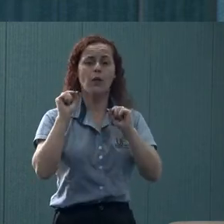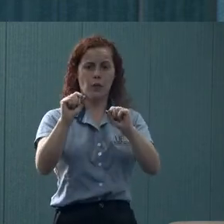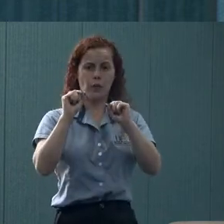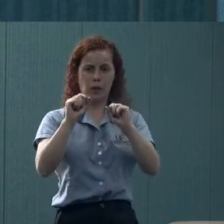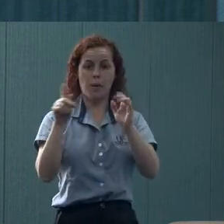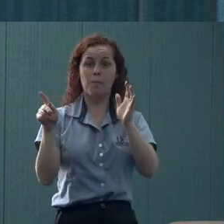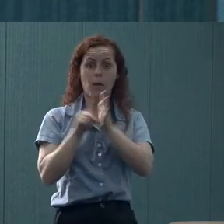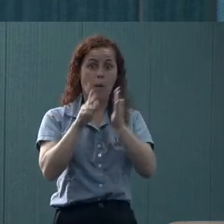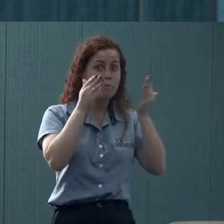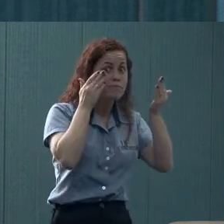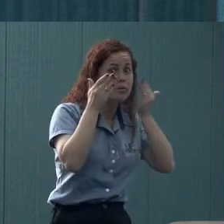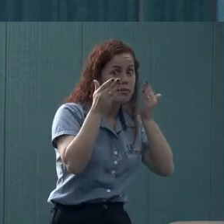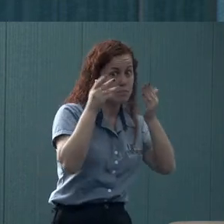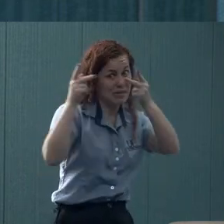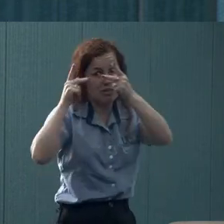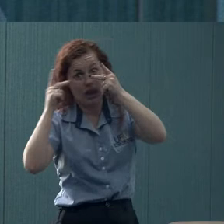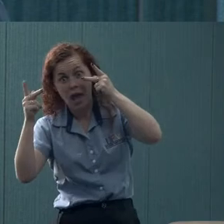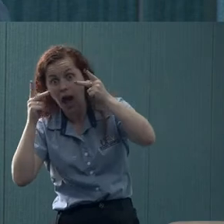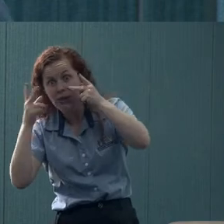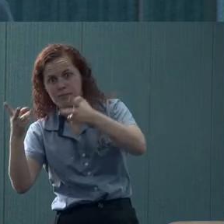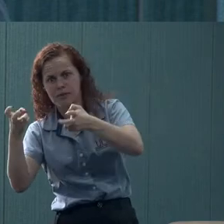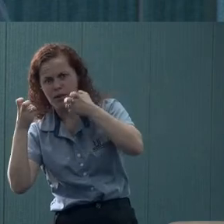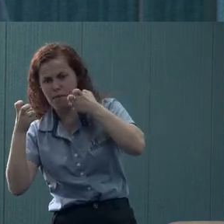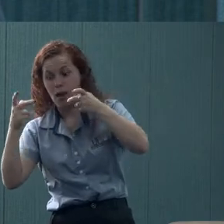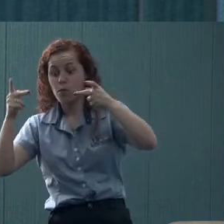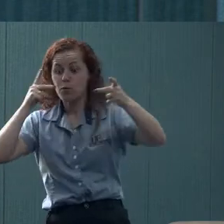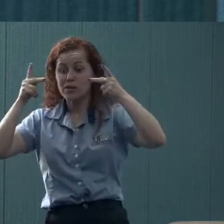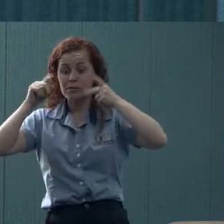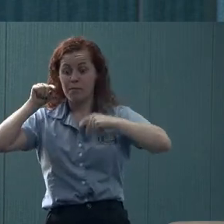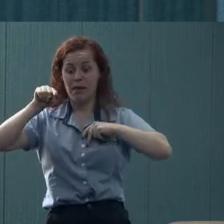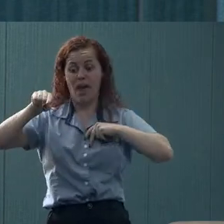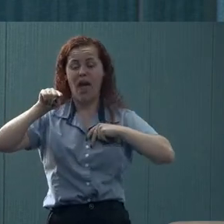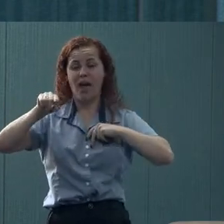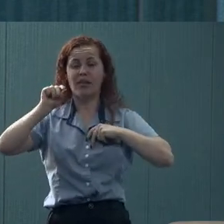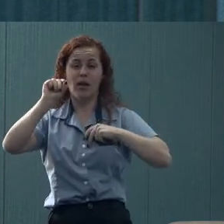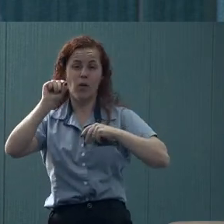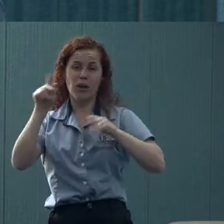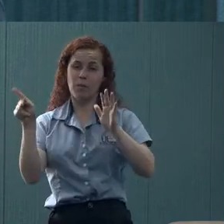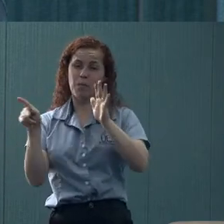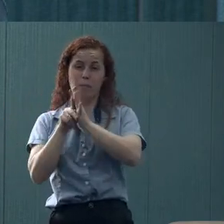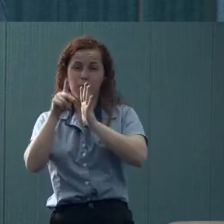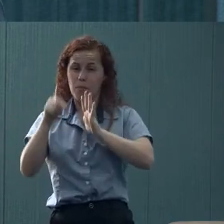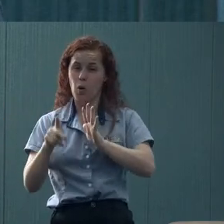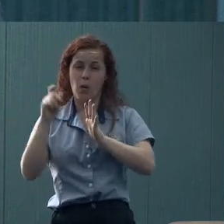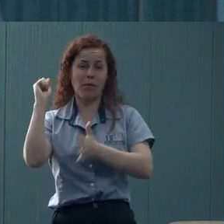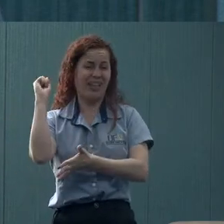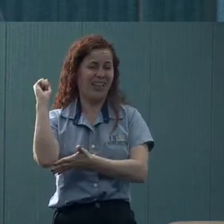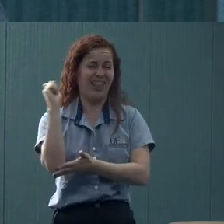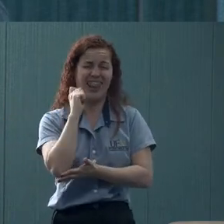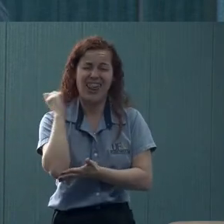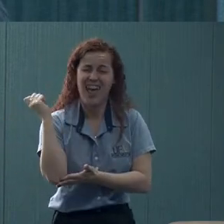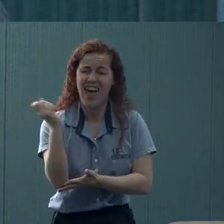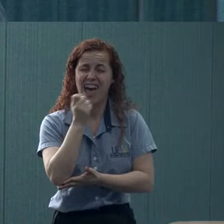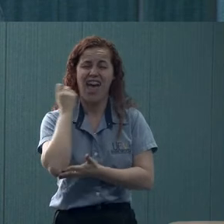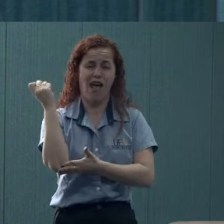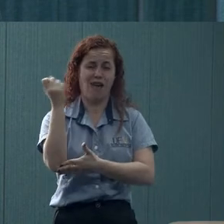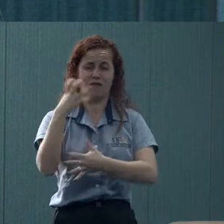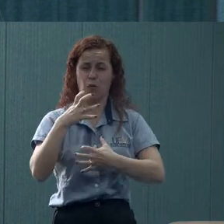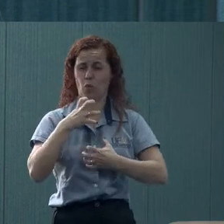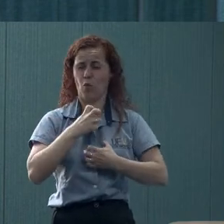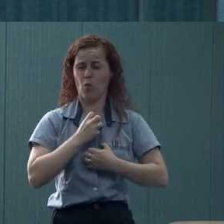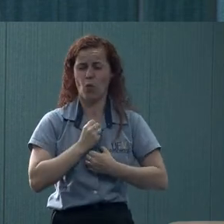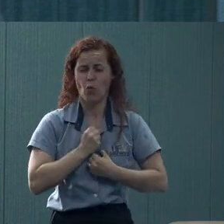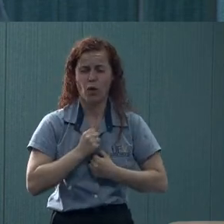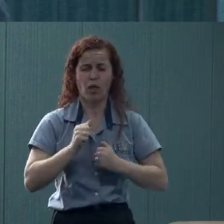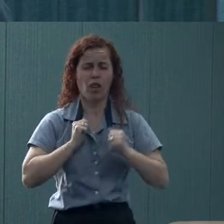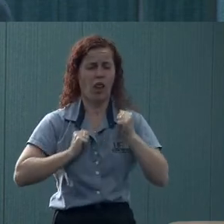encaminhar para o psiquiatra, se eles perceberem. Mas o psiquiatra seria destinado para os casos realmente com uma gravidade